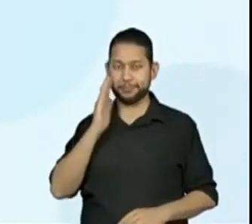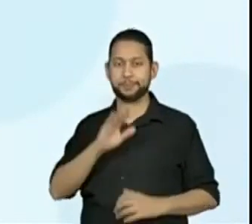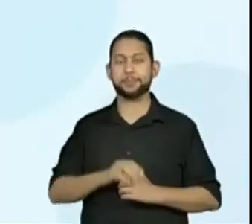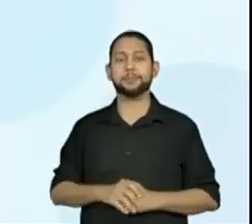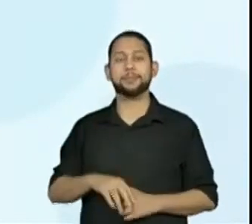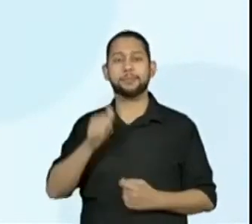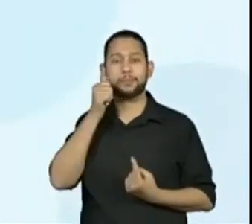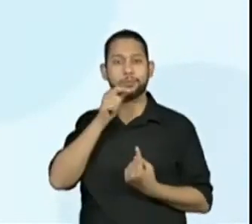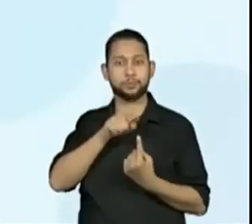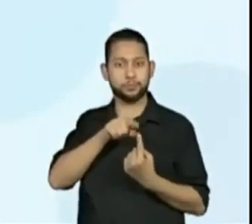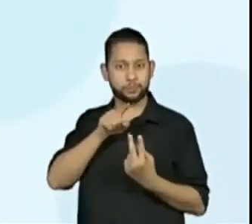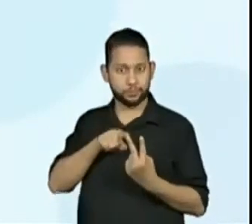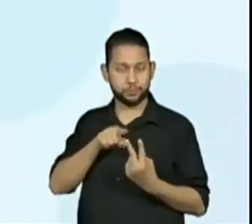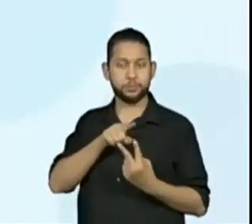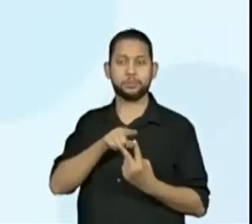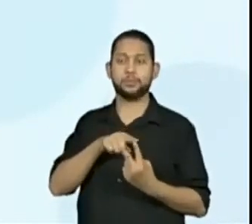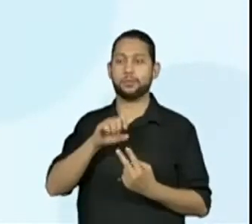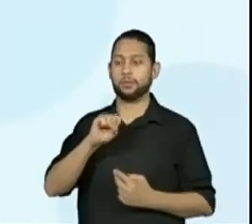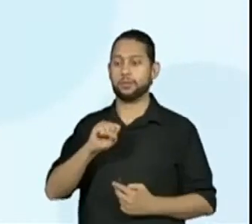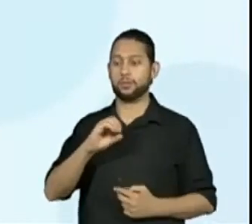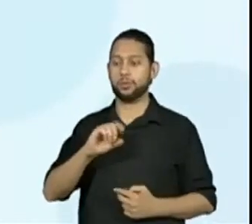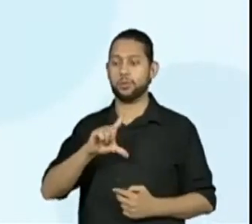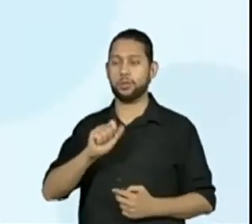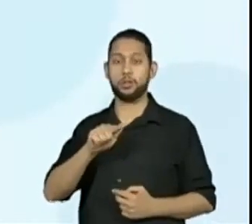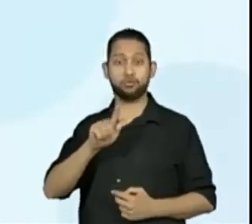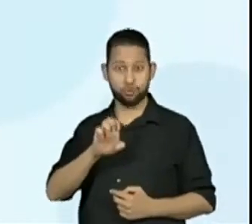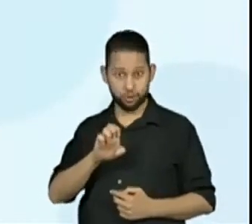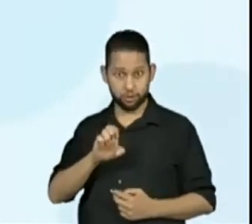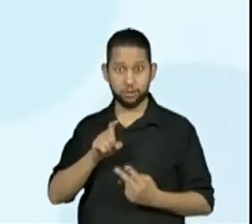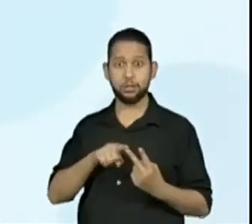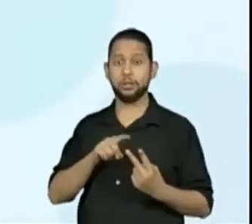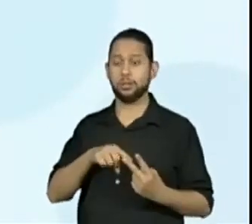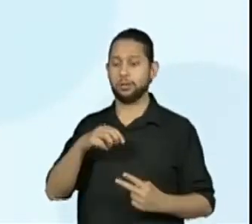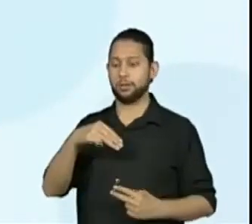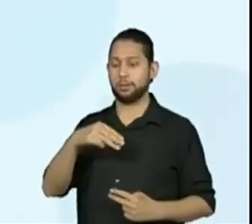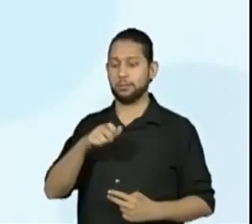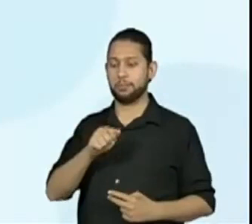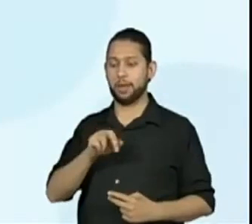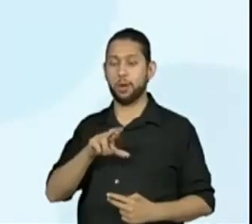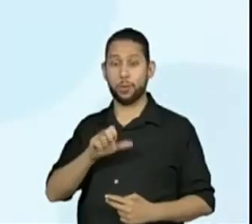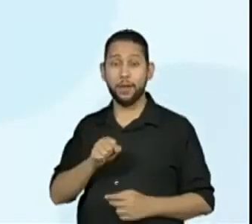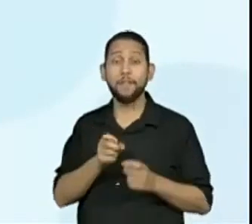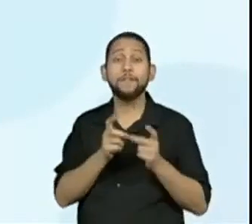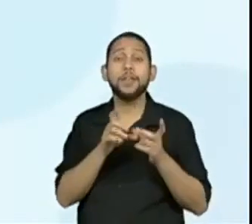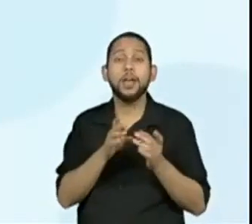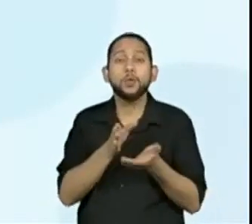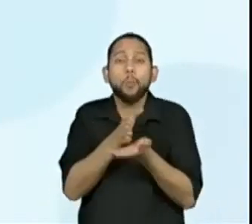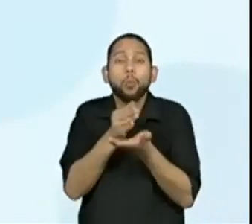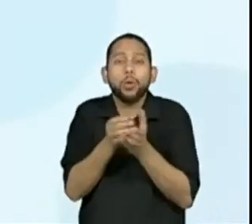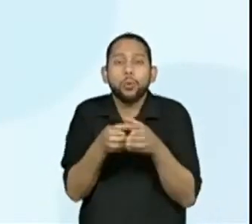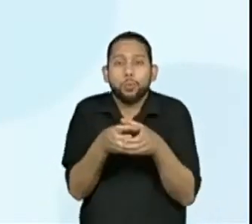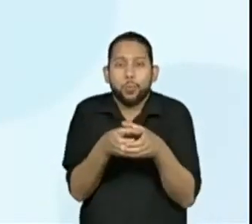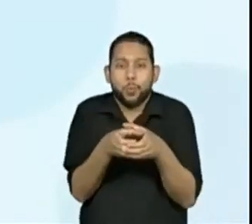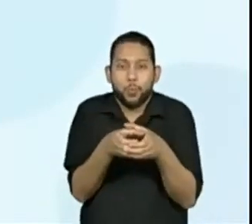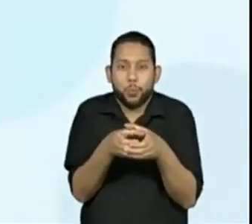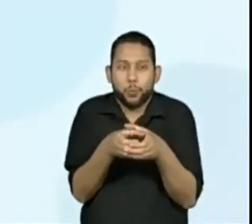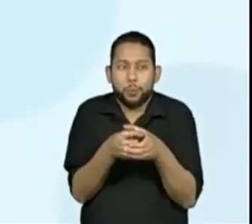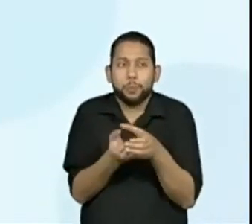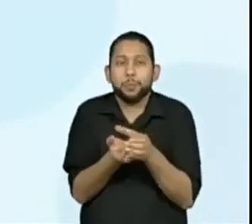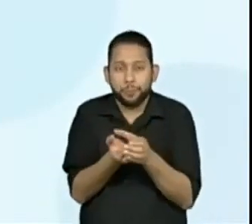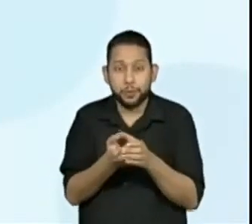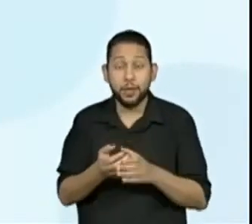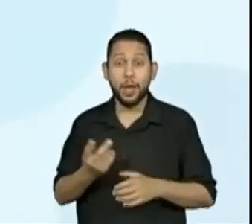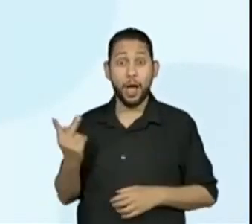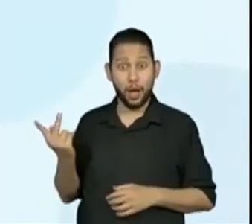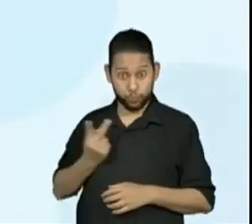e Maura, elas vendem cupcakes para festas. Neste fim de semana, elas venderam juntas